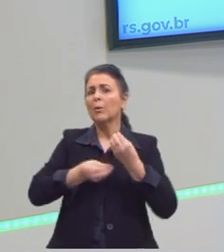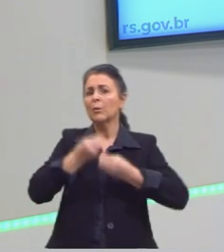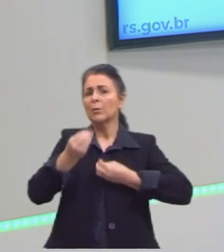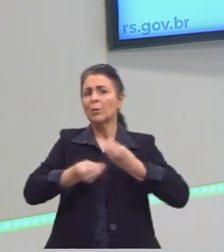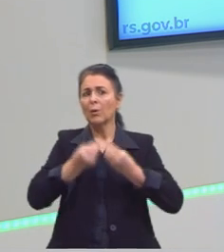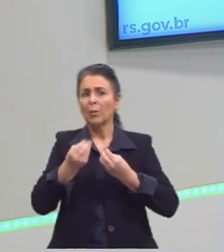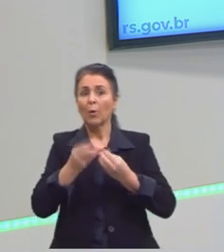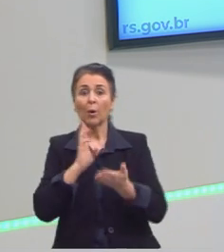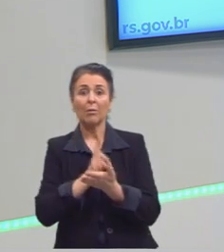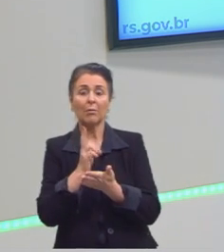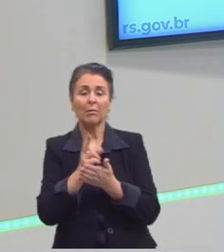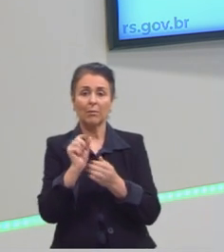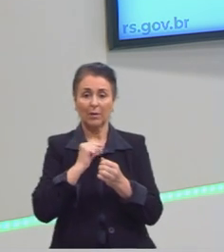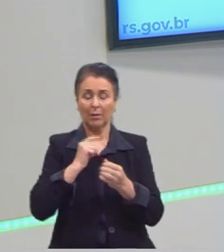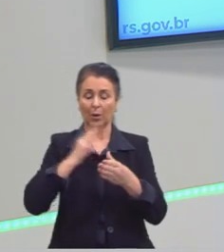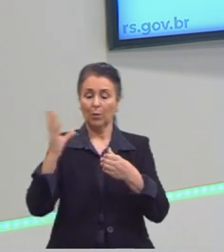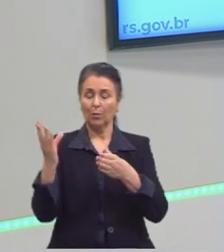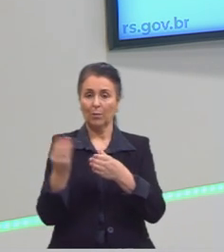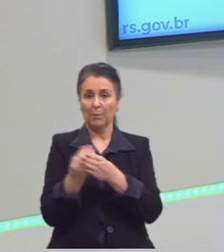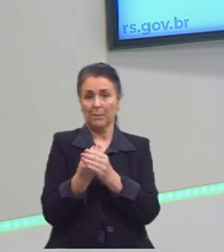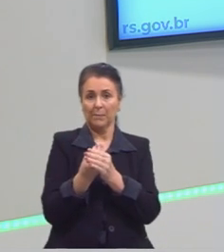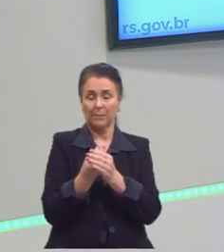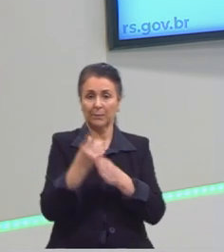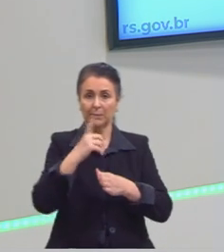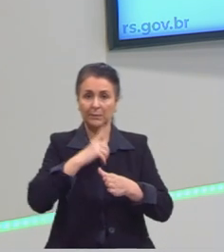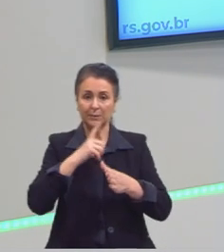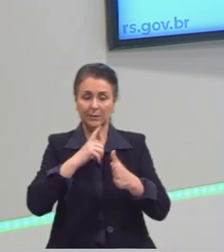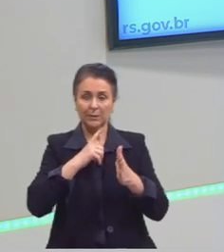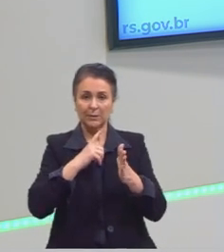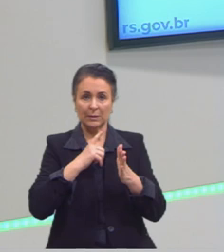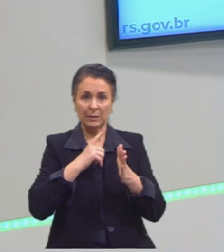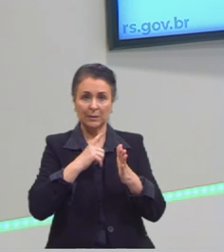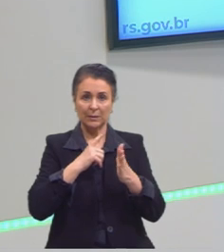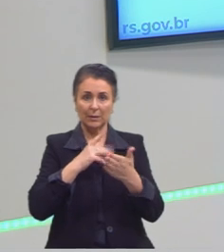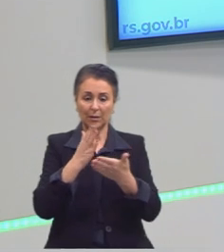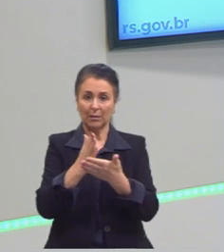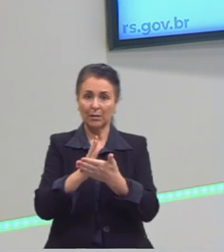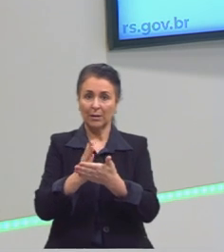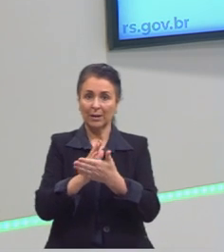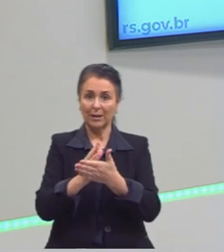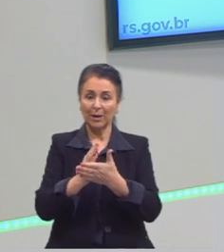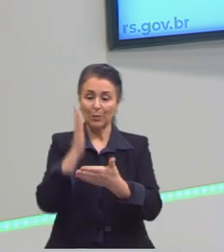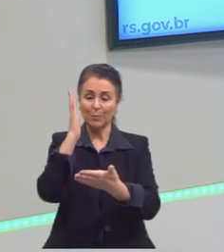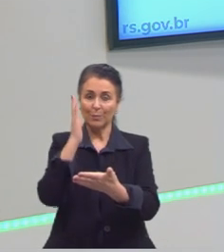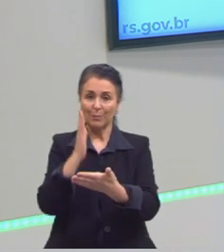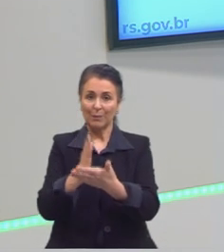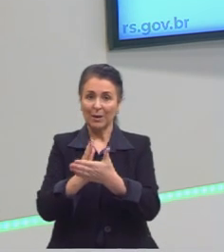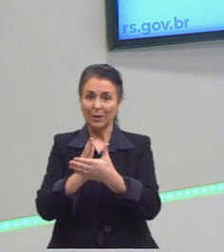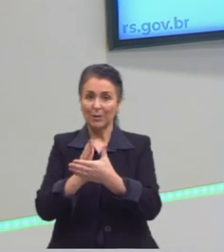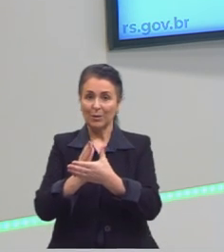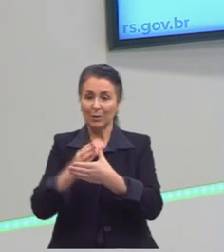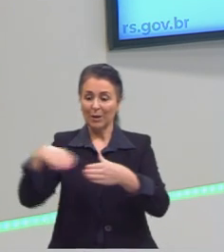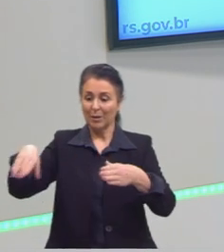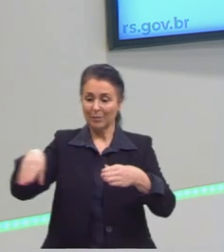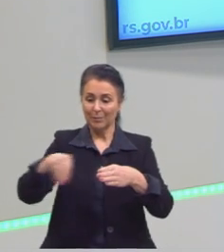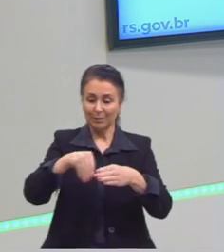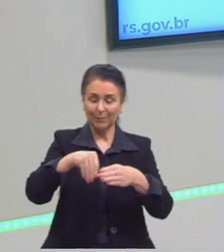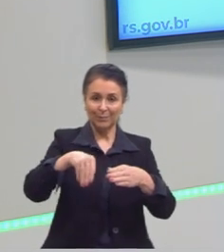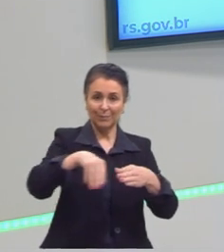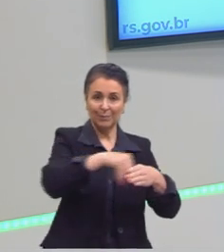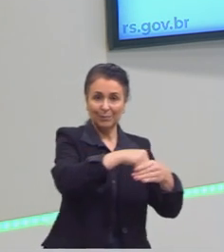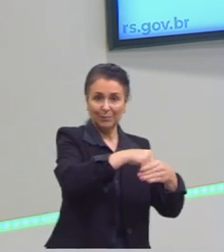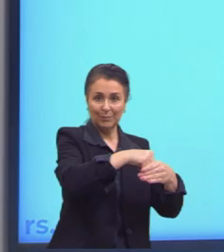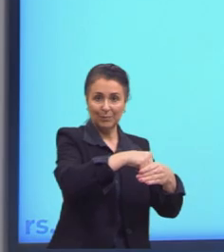Sempre que nós temos conjuntos, nós temos ali aquele pedacinho que a gente chamou de intersecção, né? Que é comum dos dois